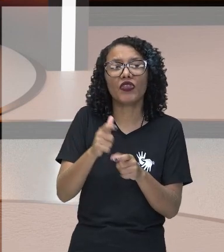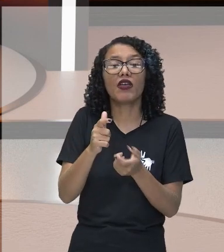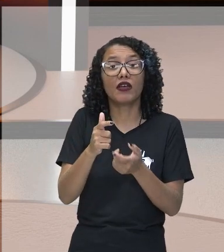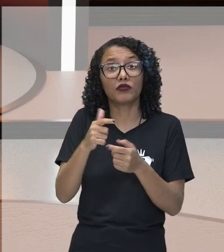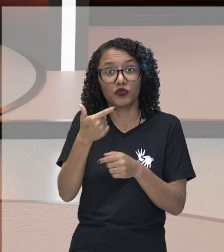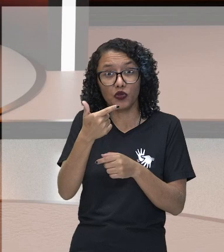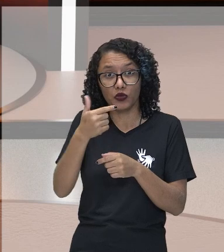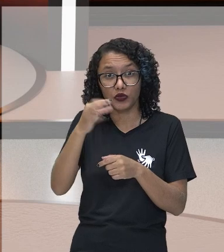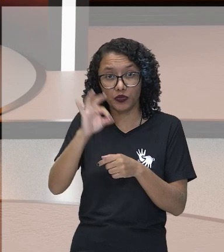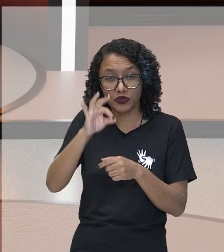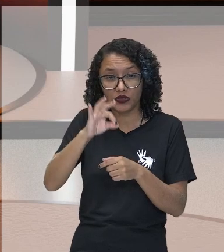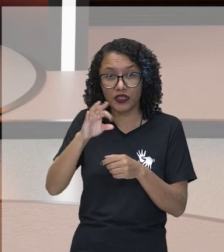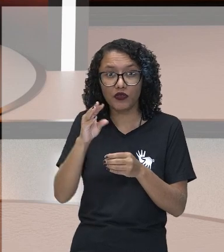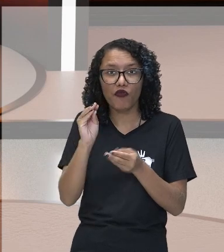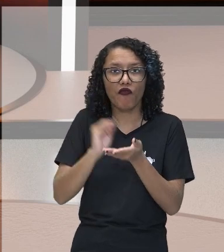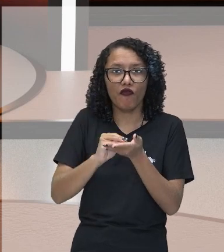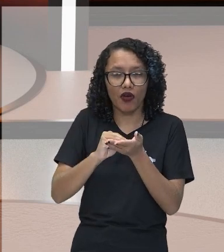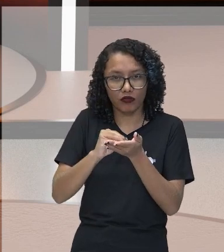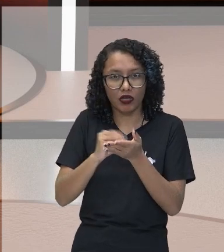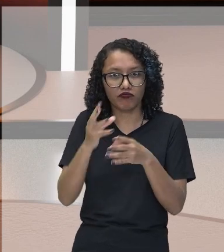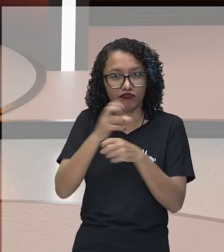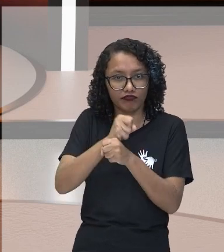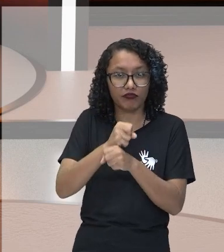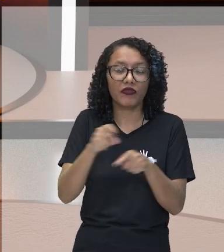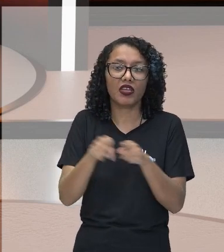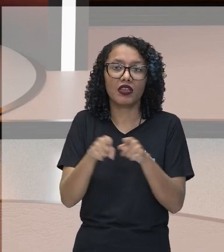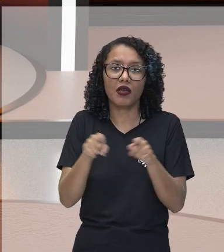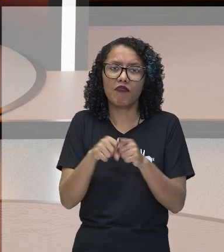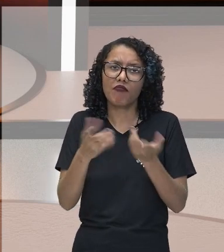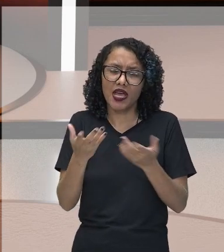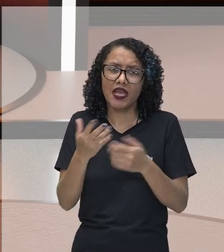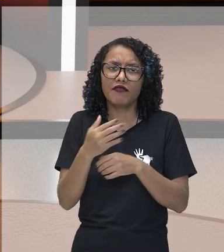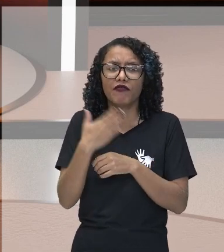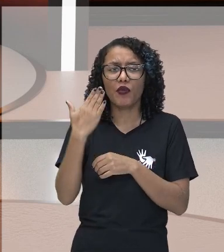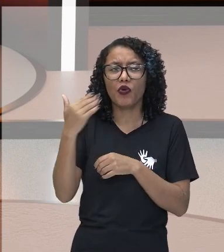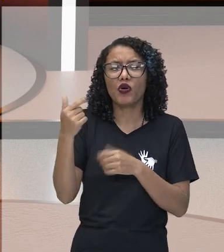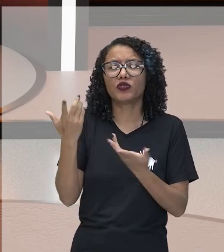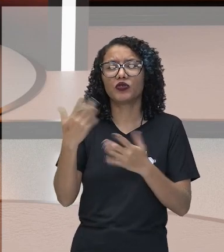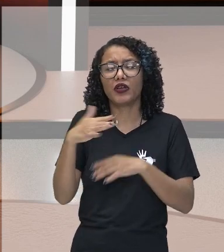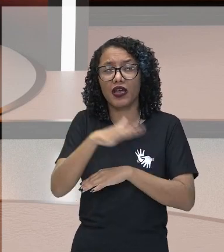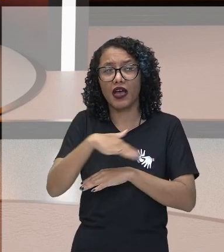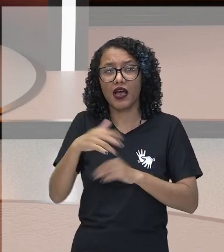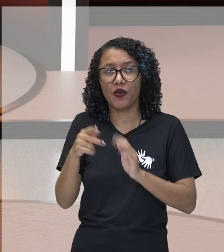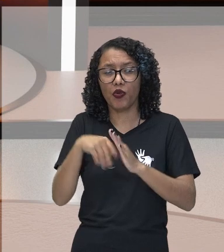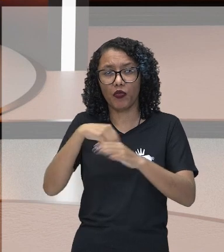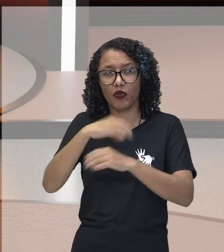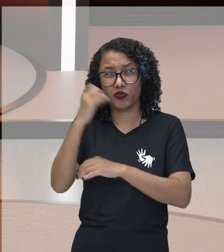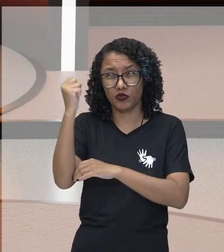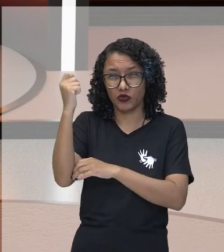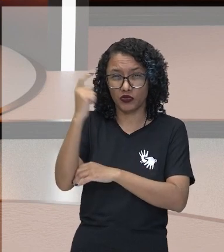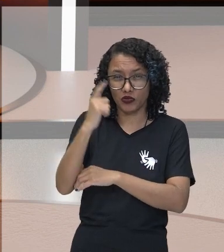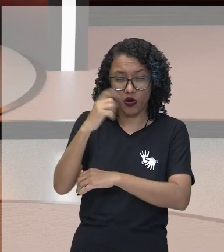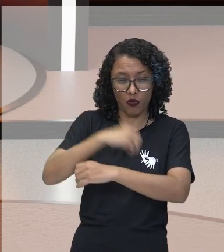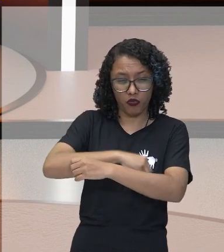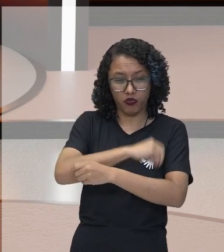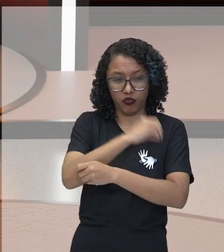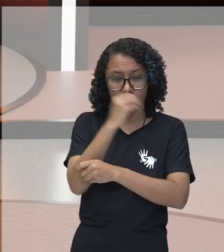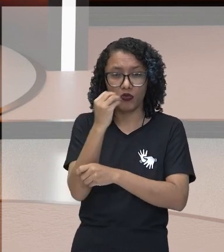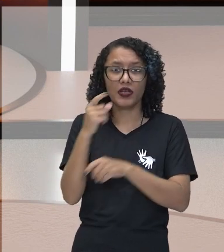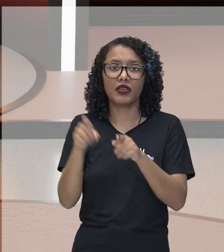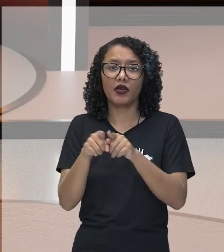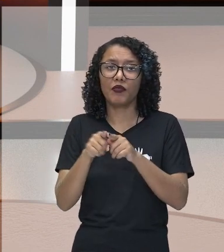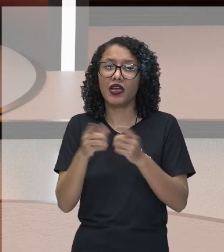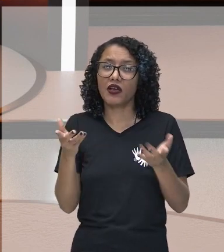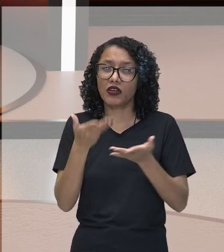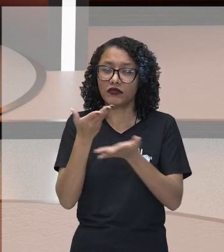também acaba sendo conhecido como a terra do sol nascente. A gente vai verificar na aula de hoje a parte da economia. O